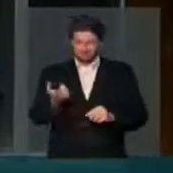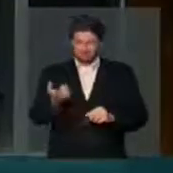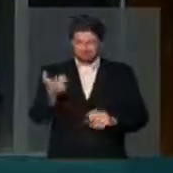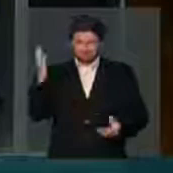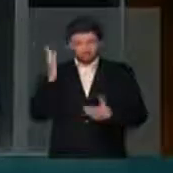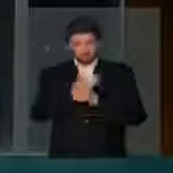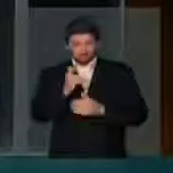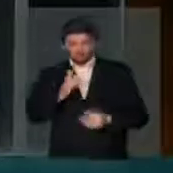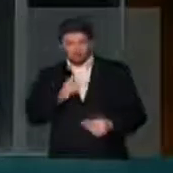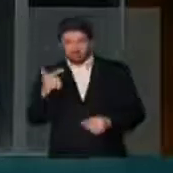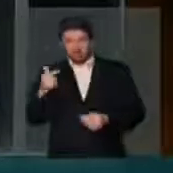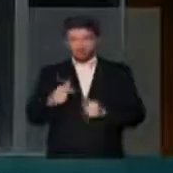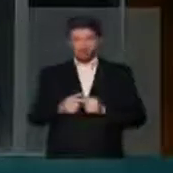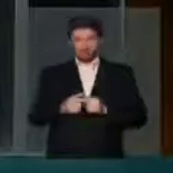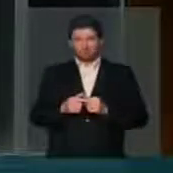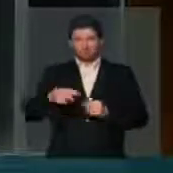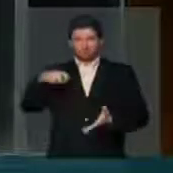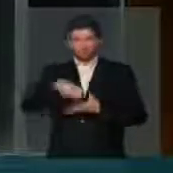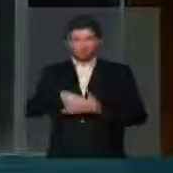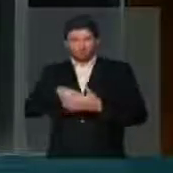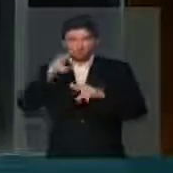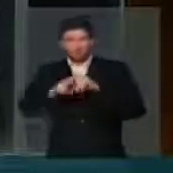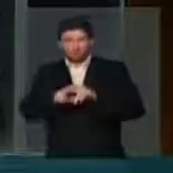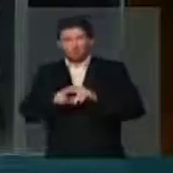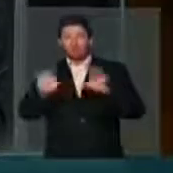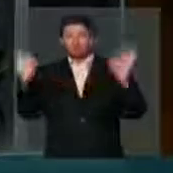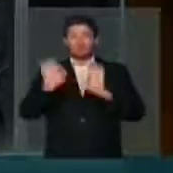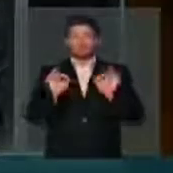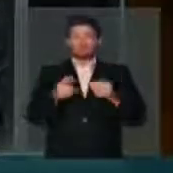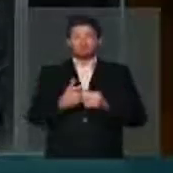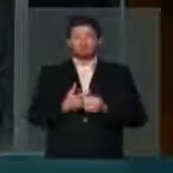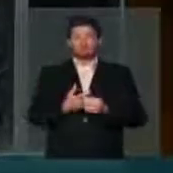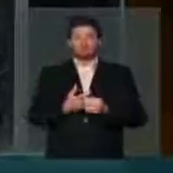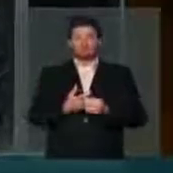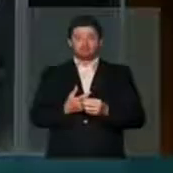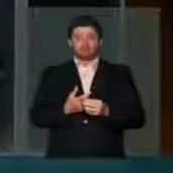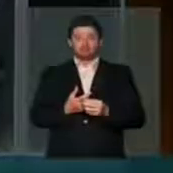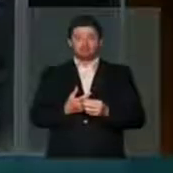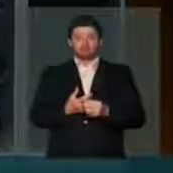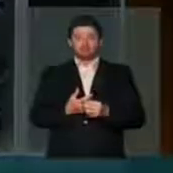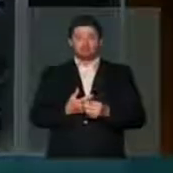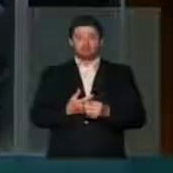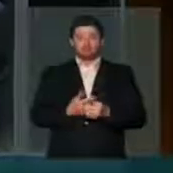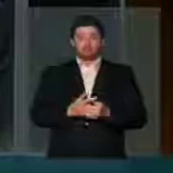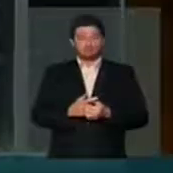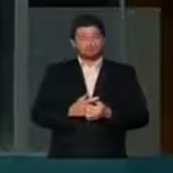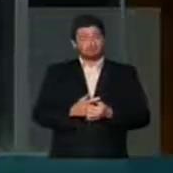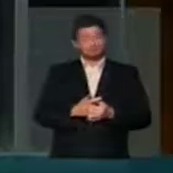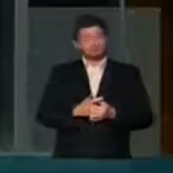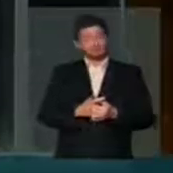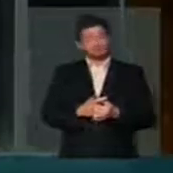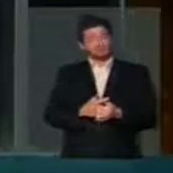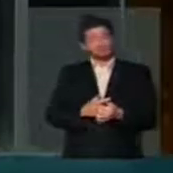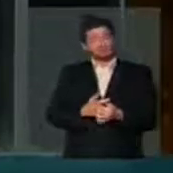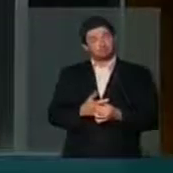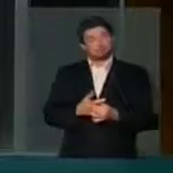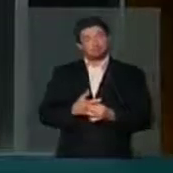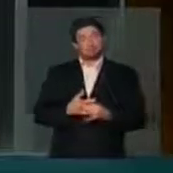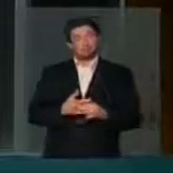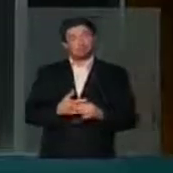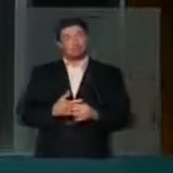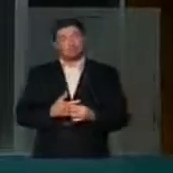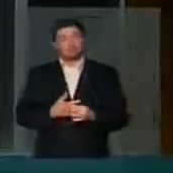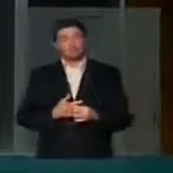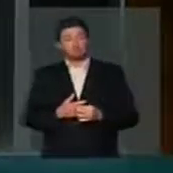processado, não foi condenado a nada. Isso foi em 2013, senhor presidente. Em segundo